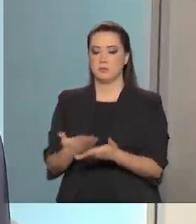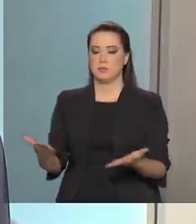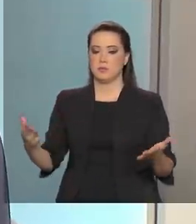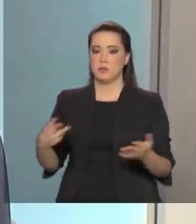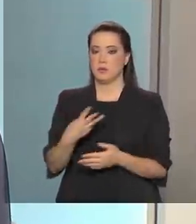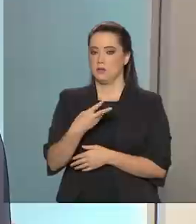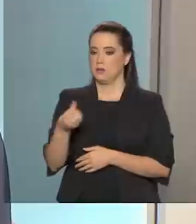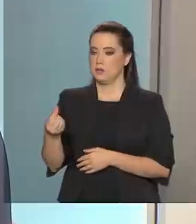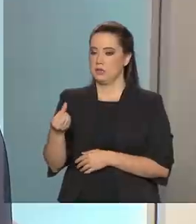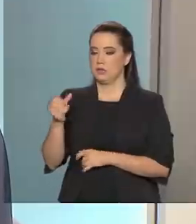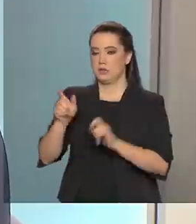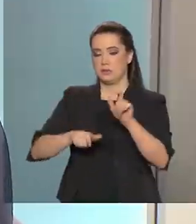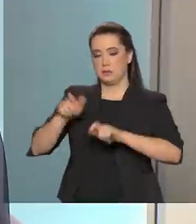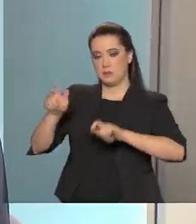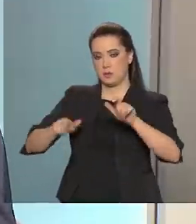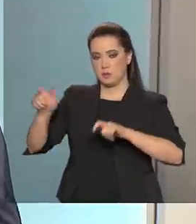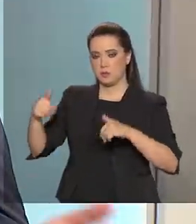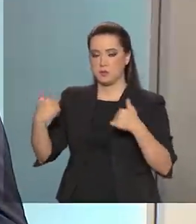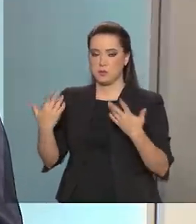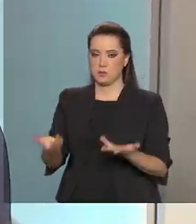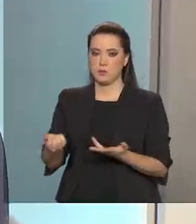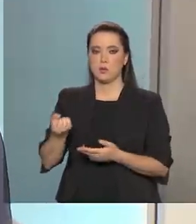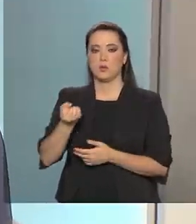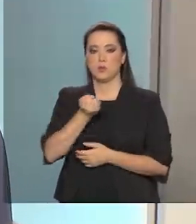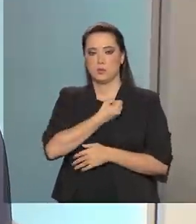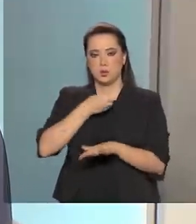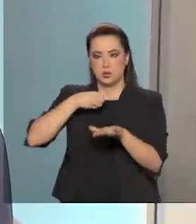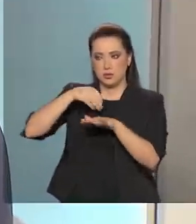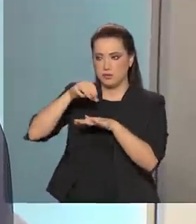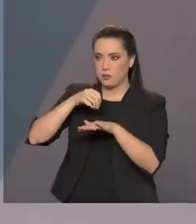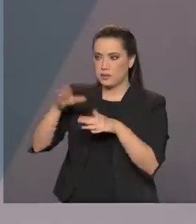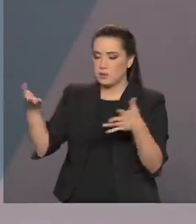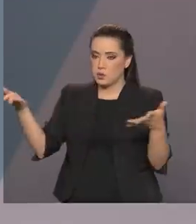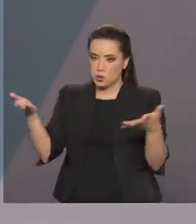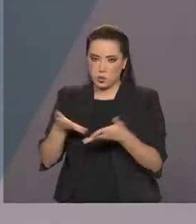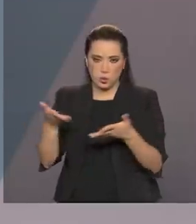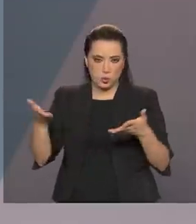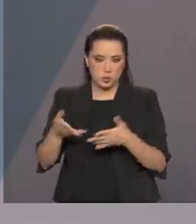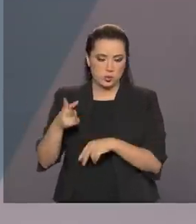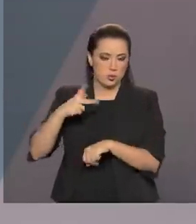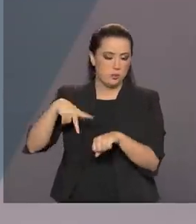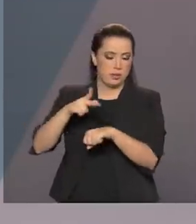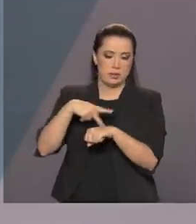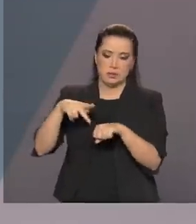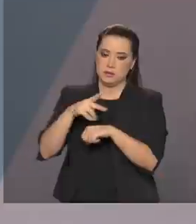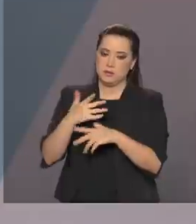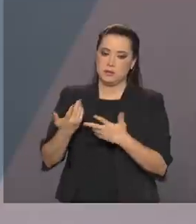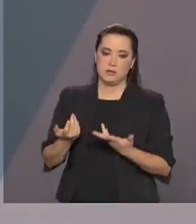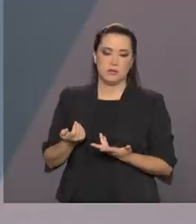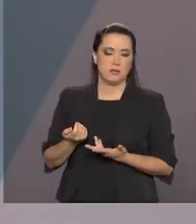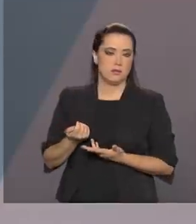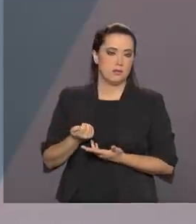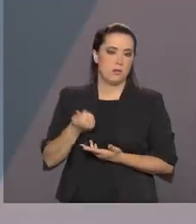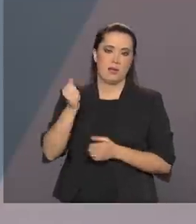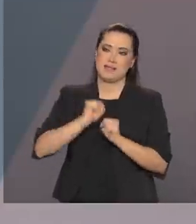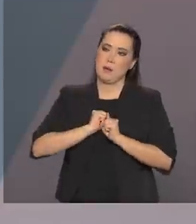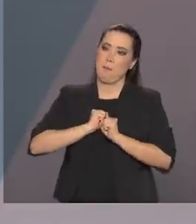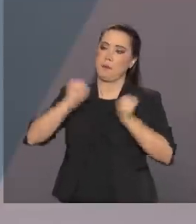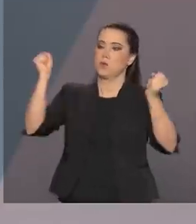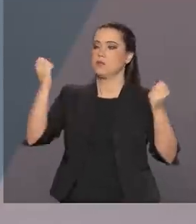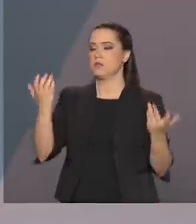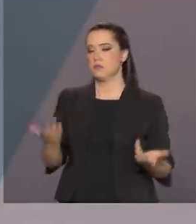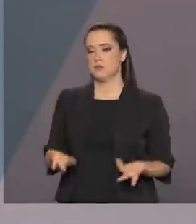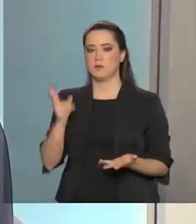36 pessoas. A quantidade de dados que nós temos transitando é praticamente impossível,